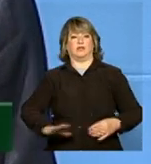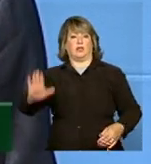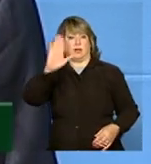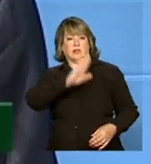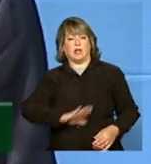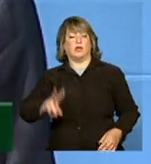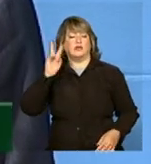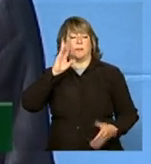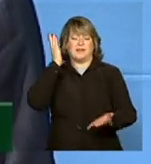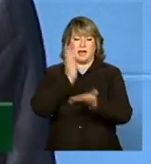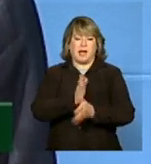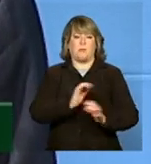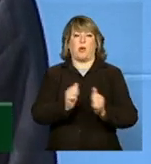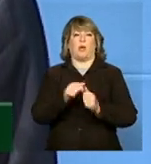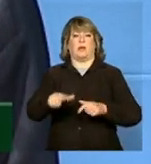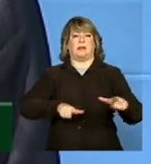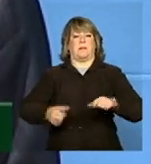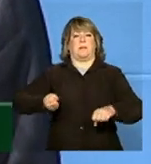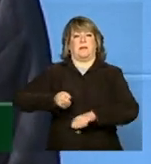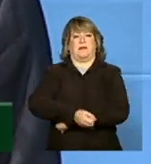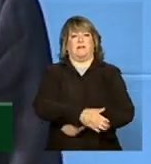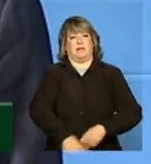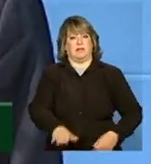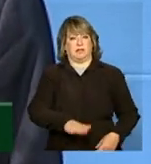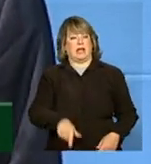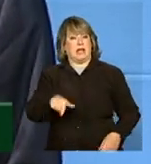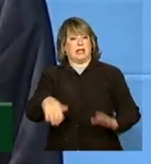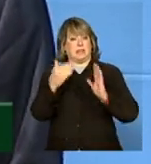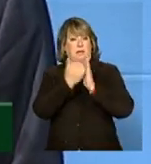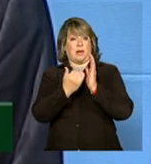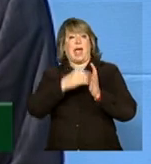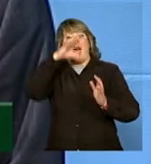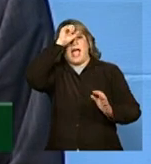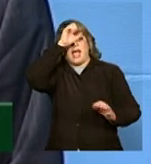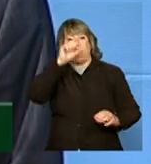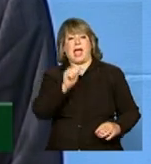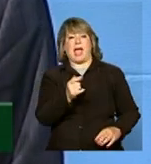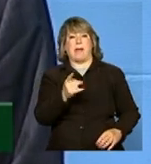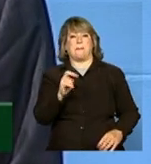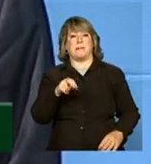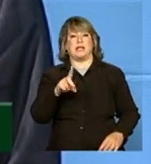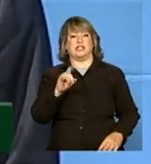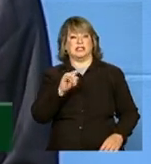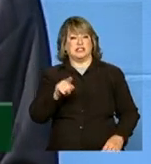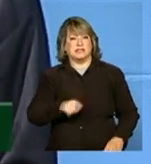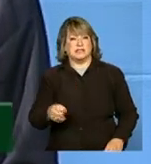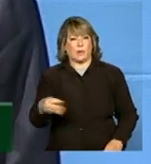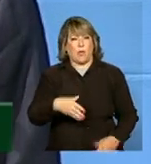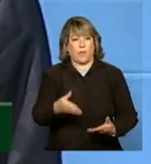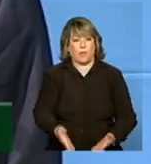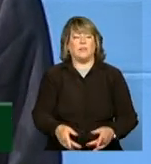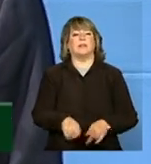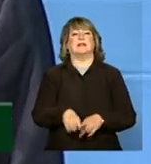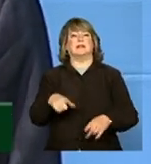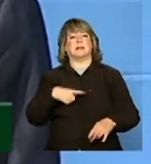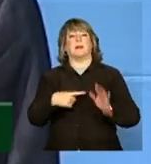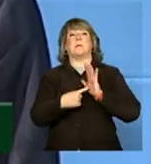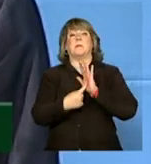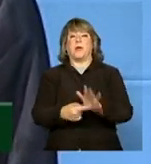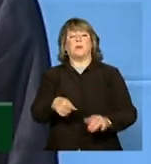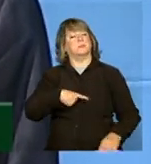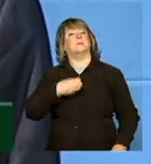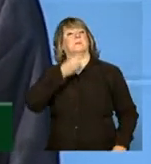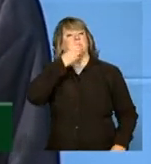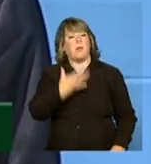Erradicação do Trabalho Infantil. O Programa Aprendiz, em parceria com o setor produtivo, tem se mostrado como uma